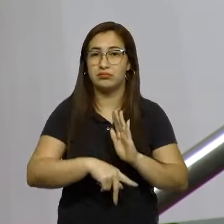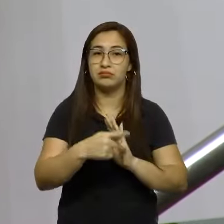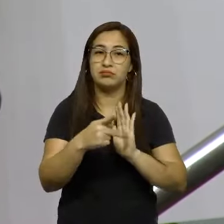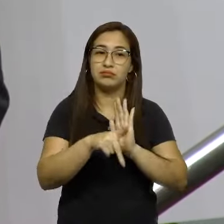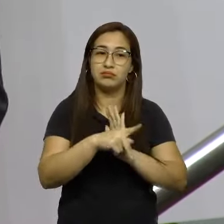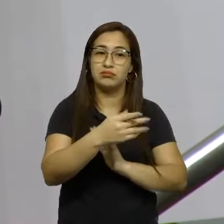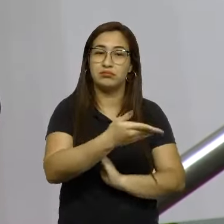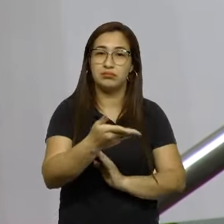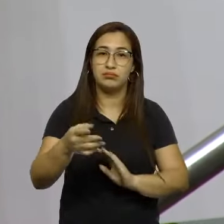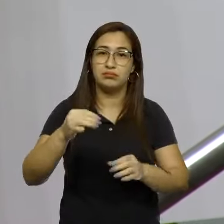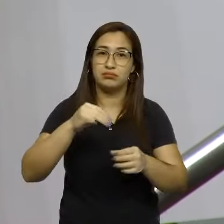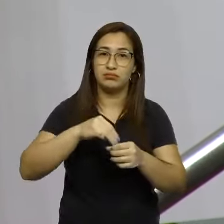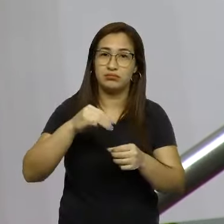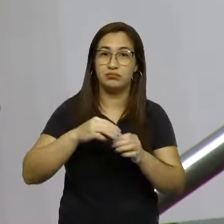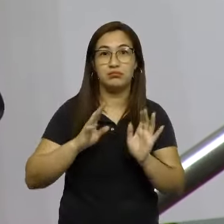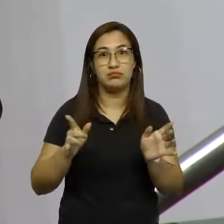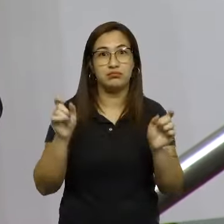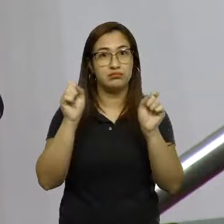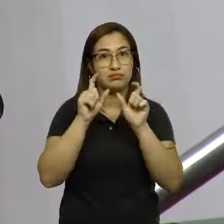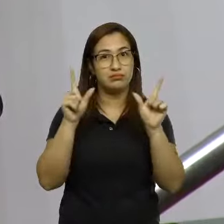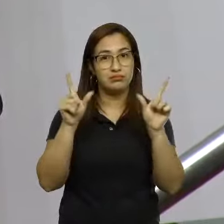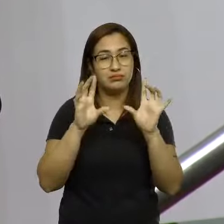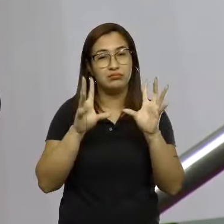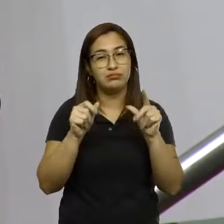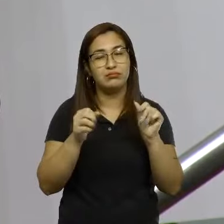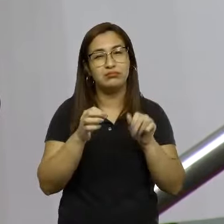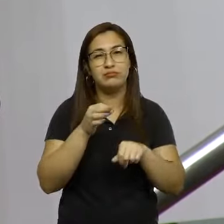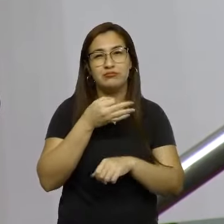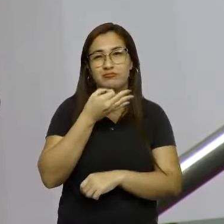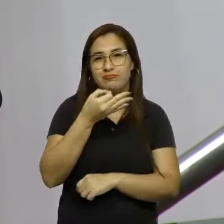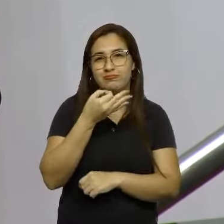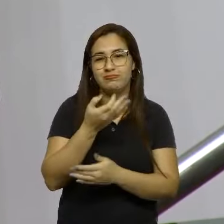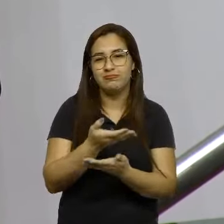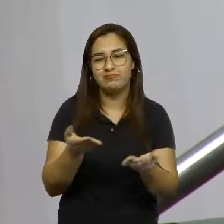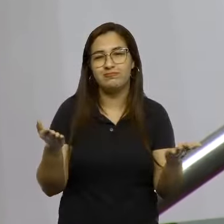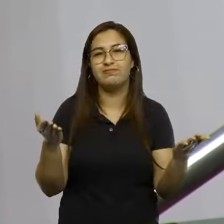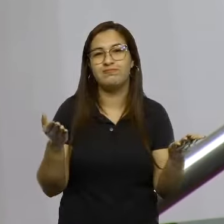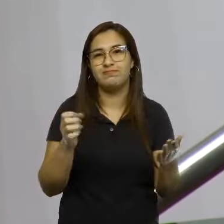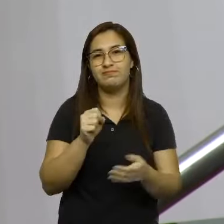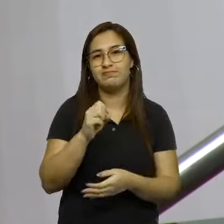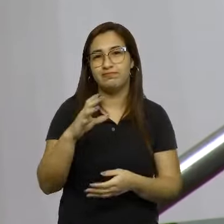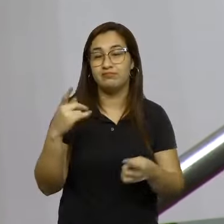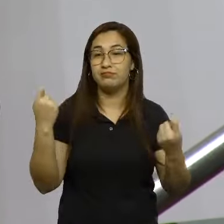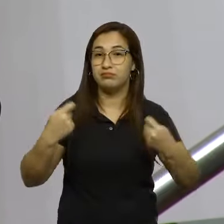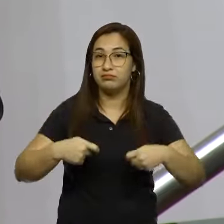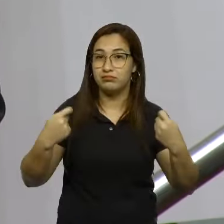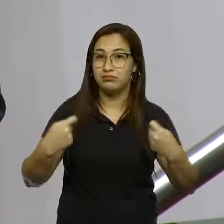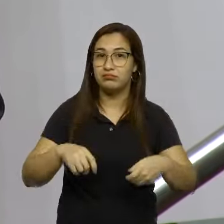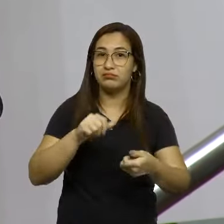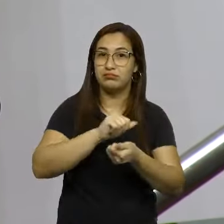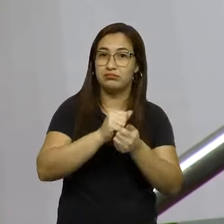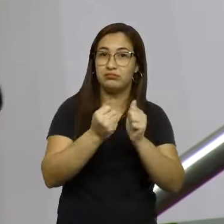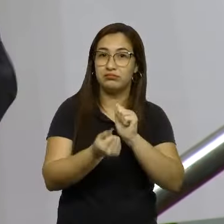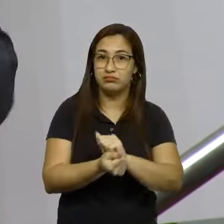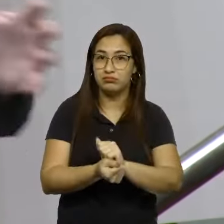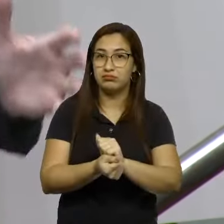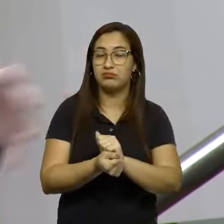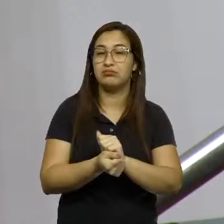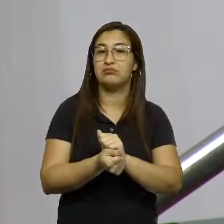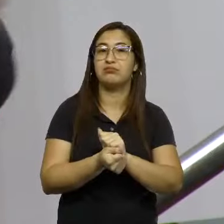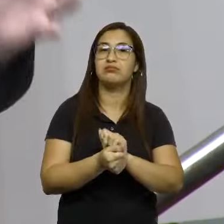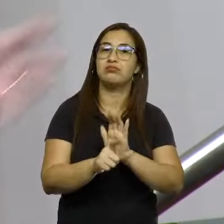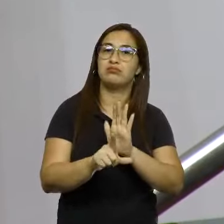fica aqui o alerta, sugestão para todos os municípios de Santa Catarina, que precisam adequar a legislação. Qualquer